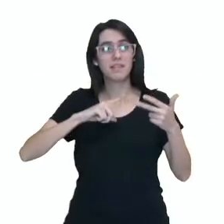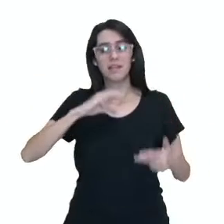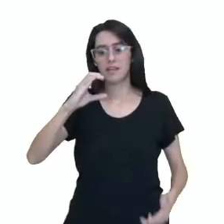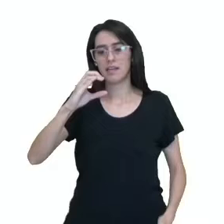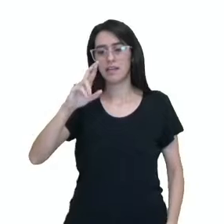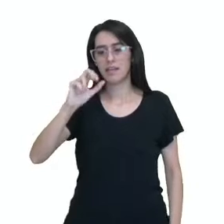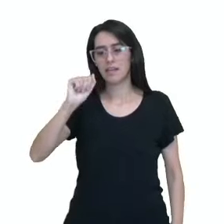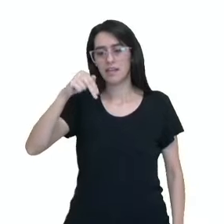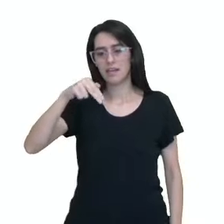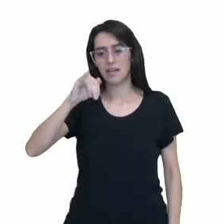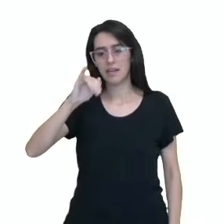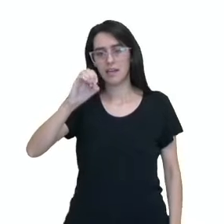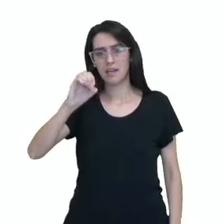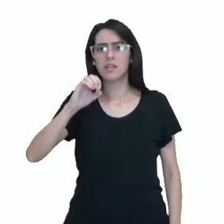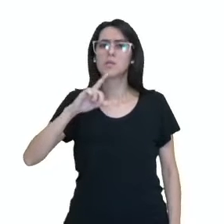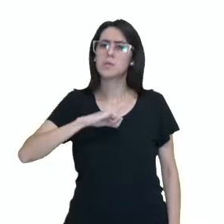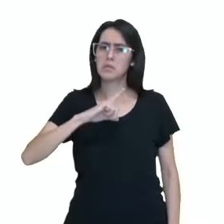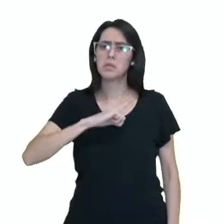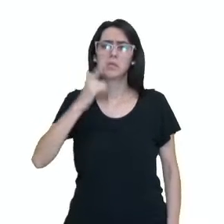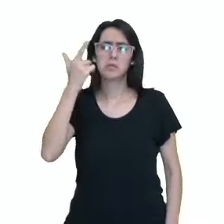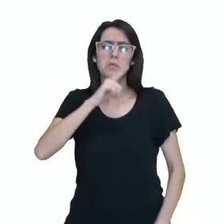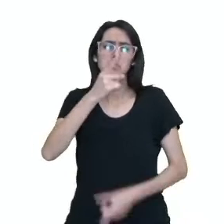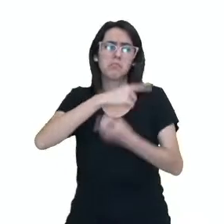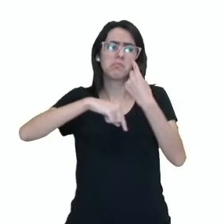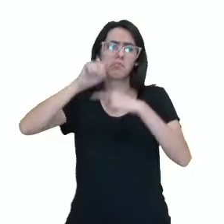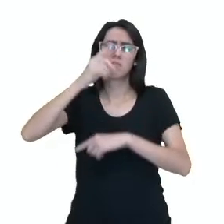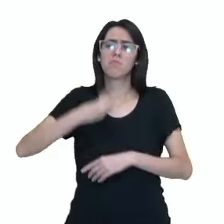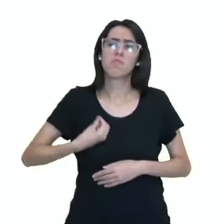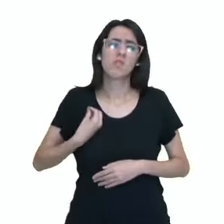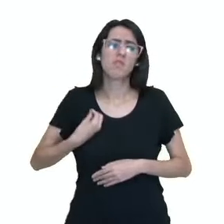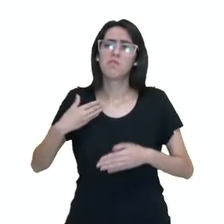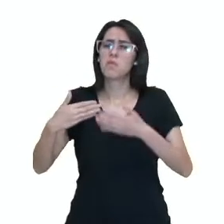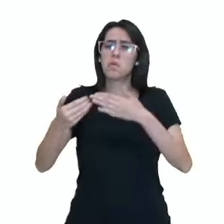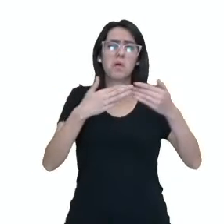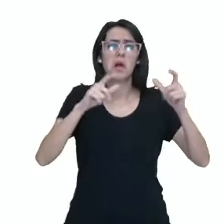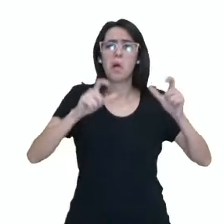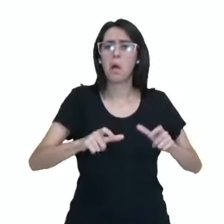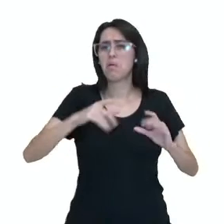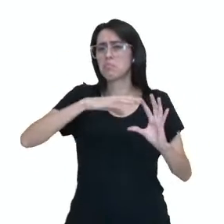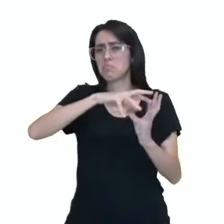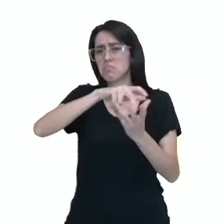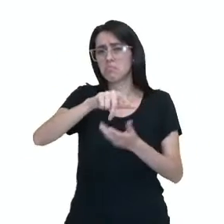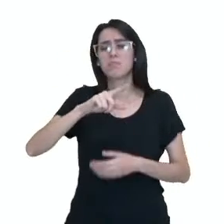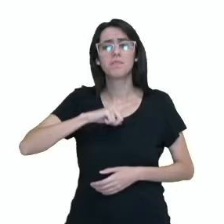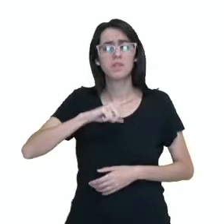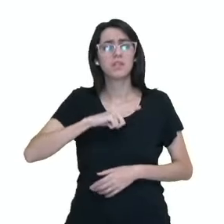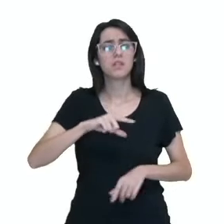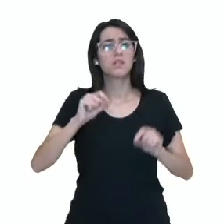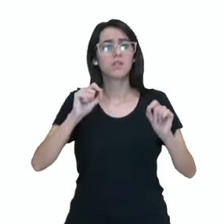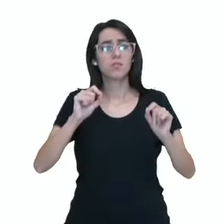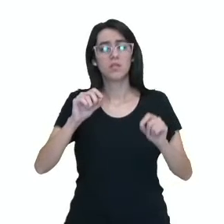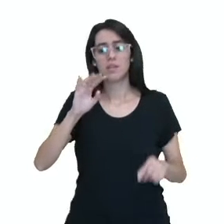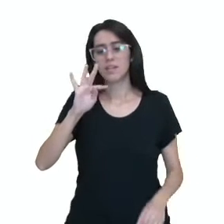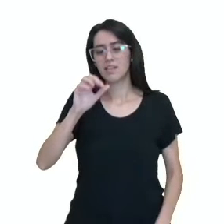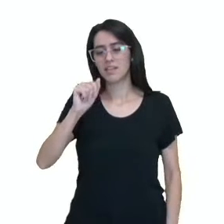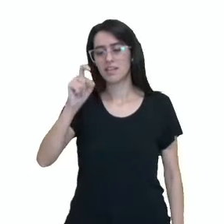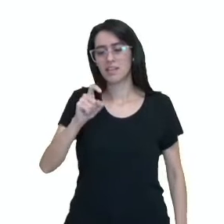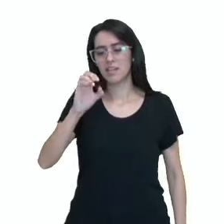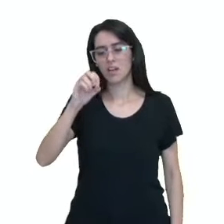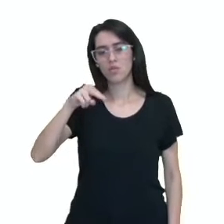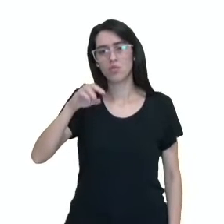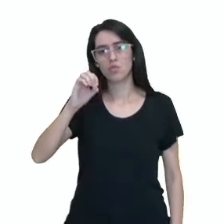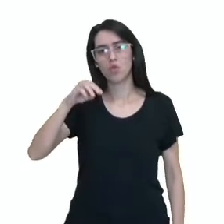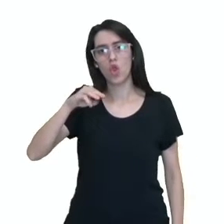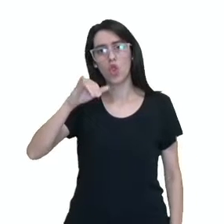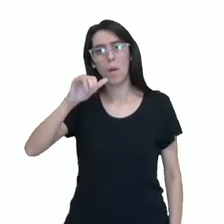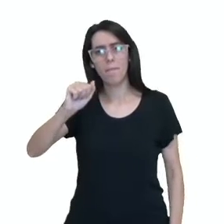um grupo altamente bem sucedido, que se deu bem em quase todos os locais do planeta. Tem uma alta riqueza taxonômica, então são vários grupos